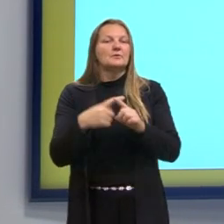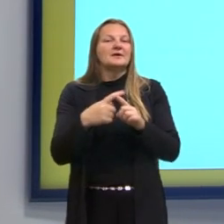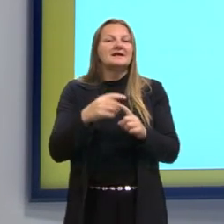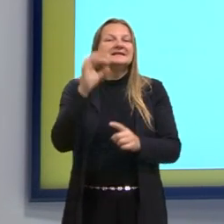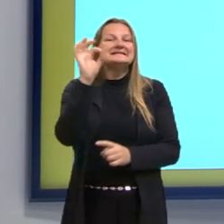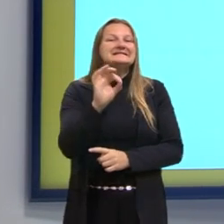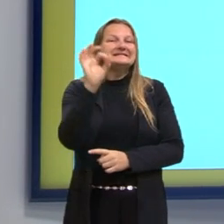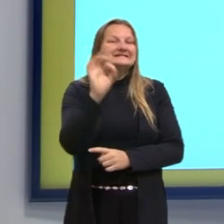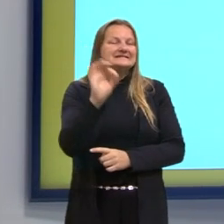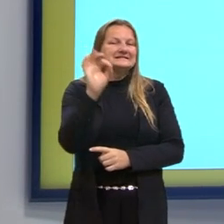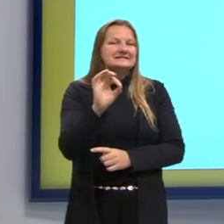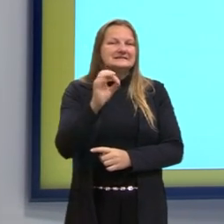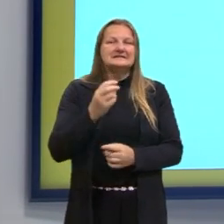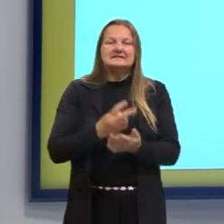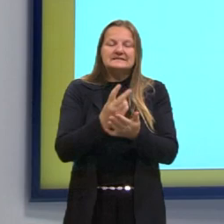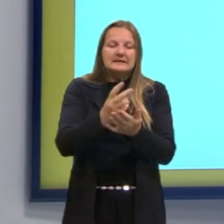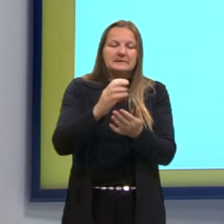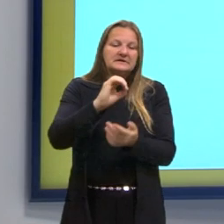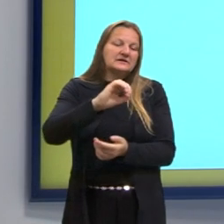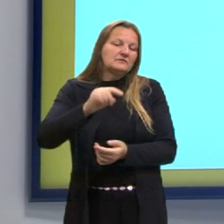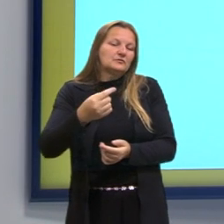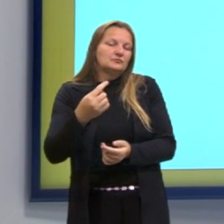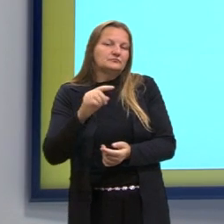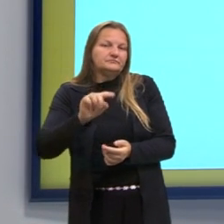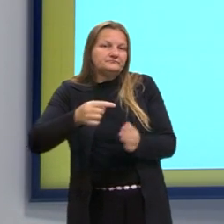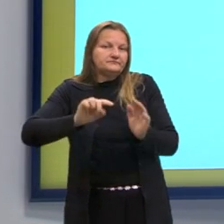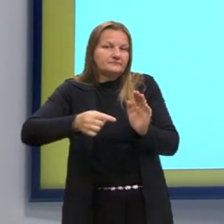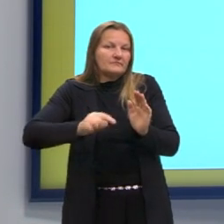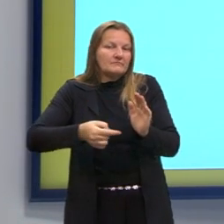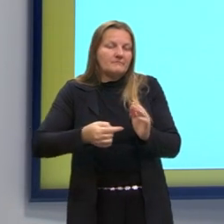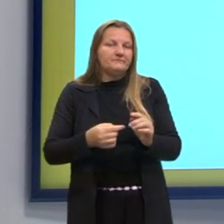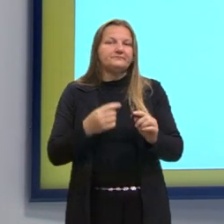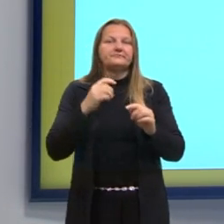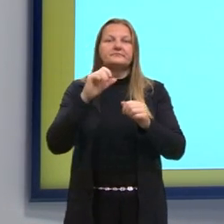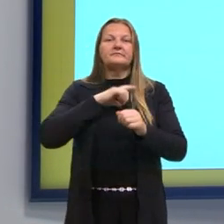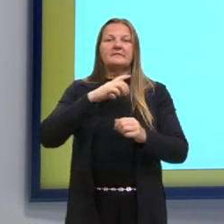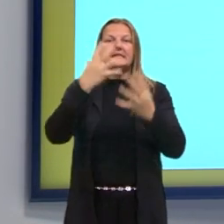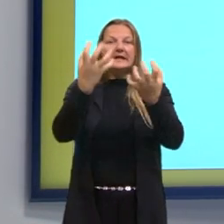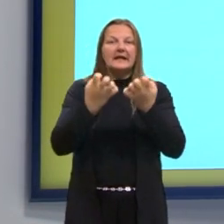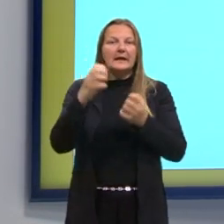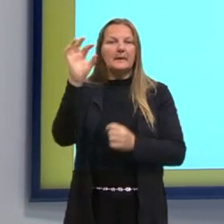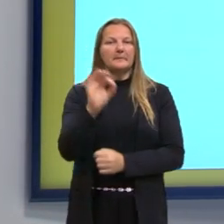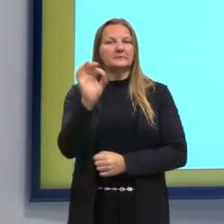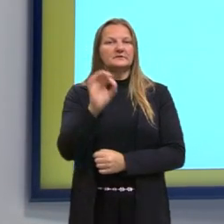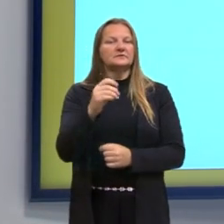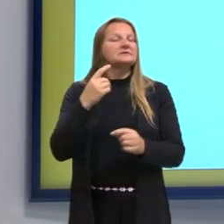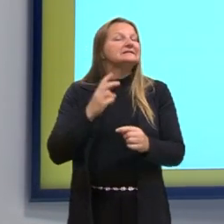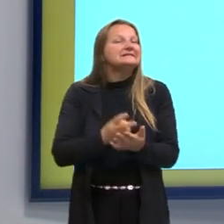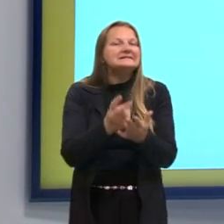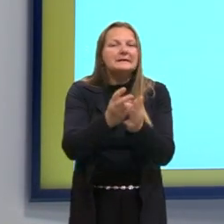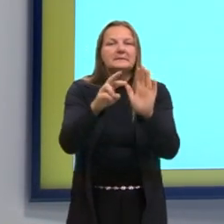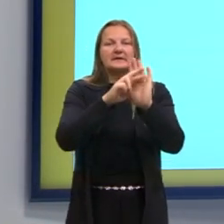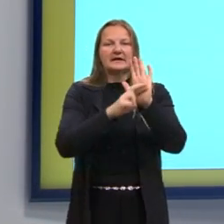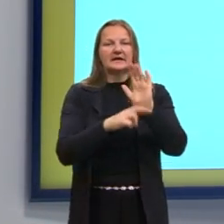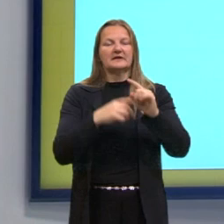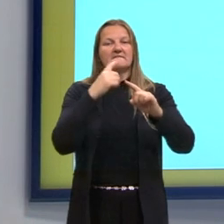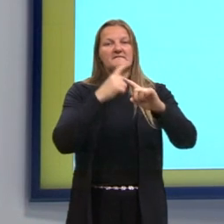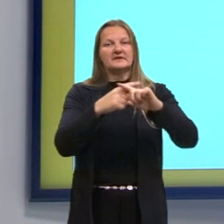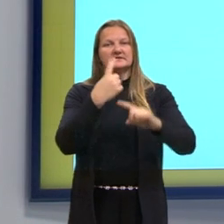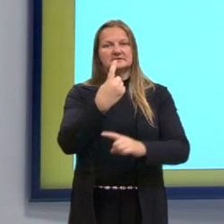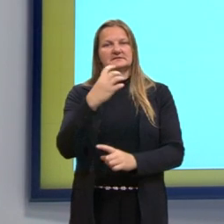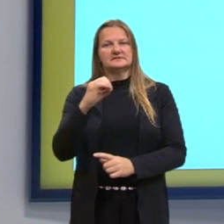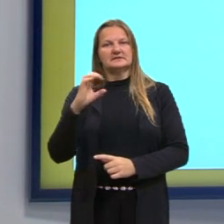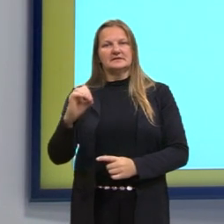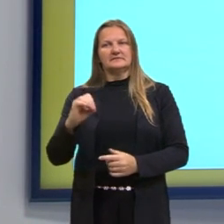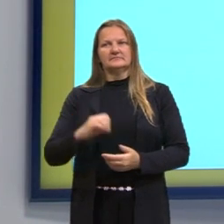que a gente tem um número decimal ou a fração e quer chegar na porcentagem, multiplica por 100. Então, nós